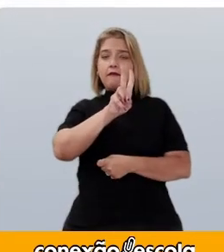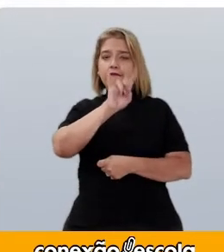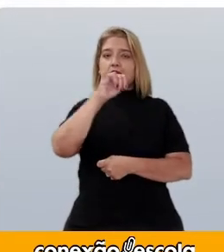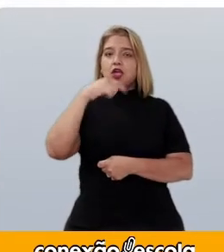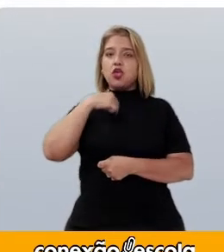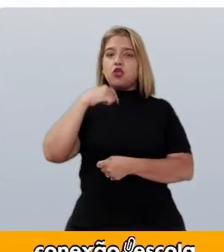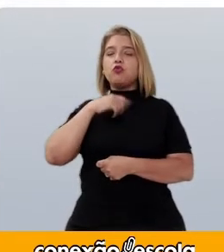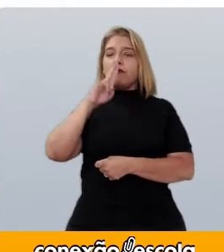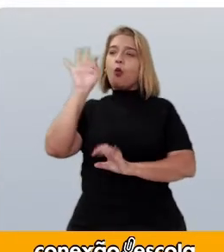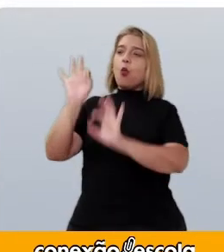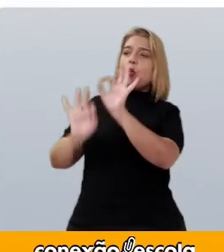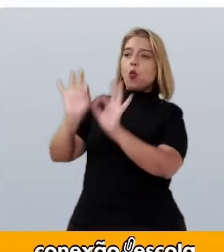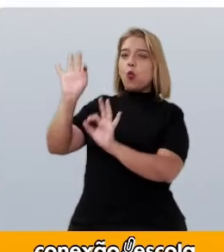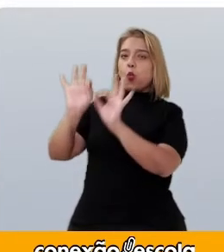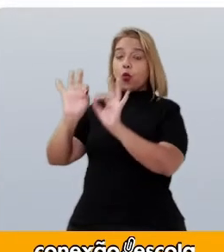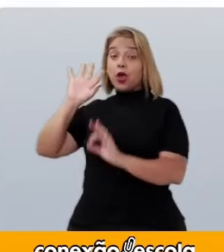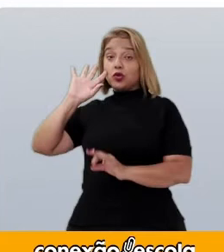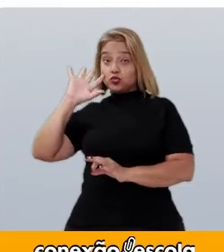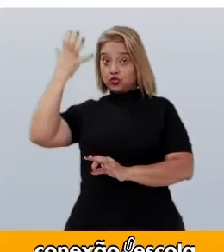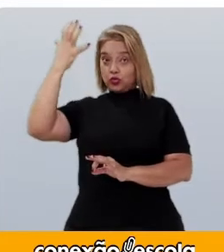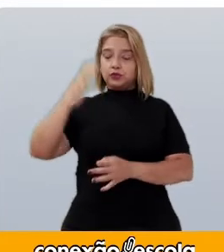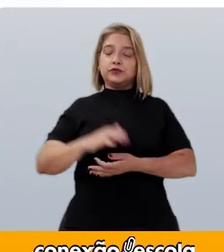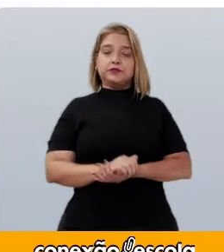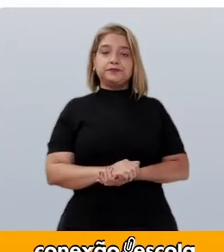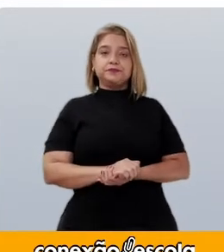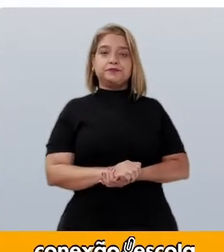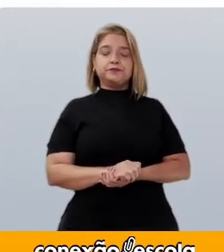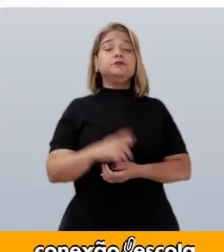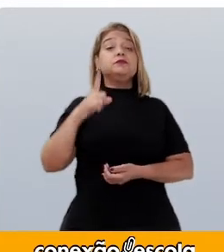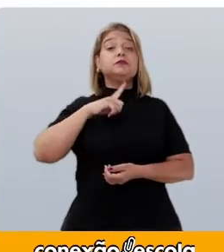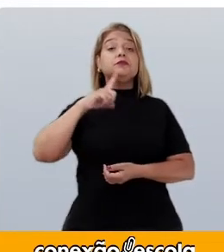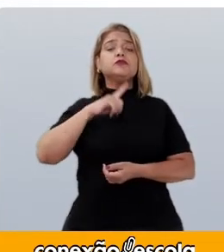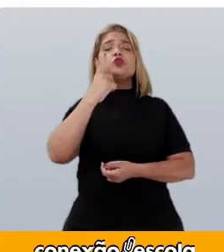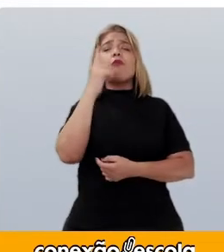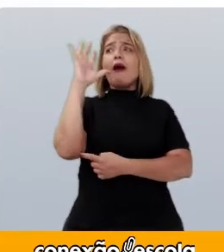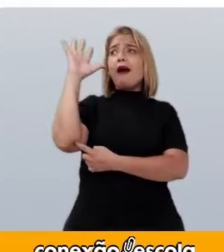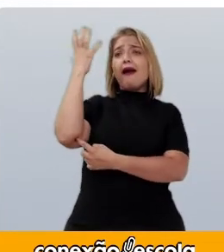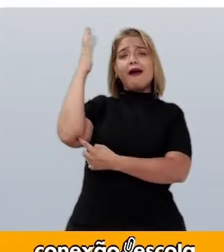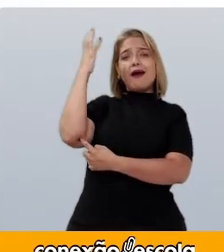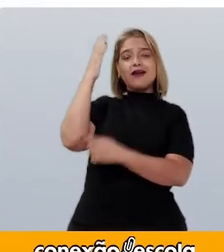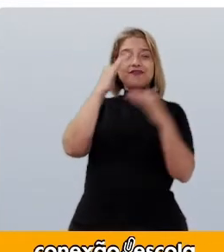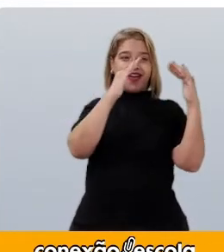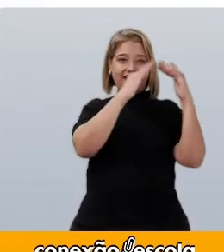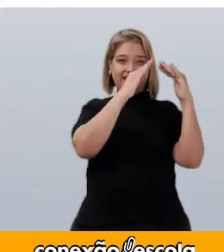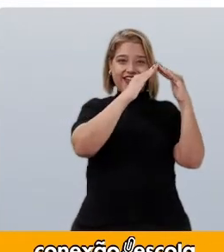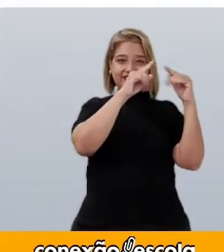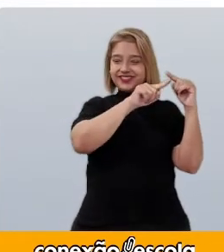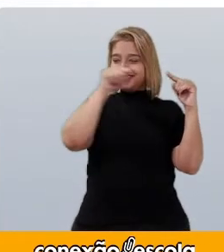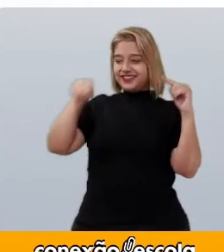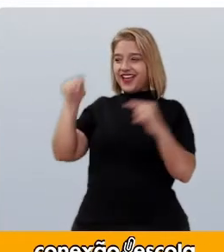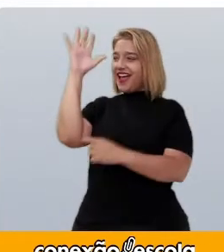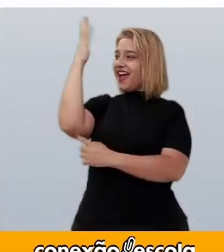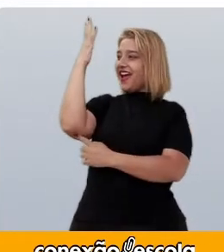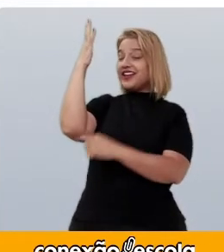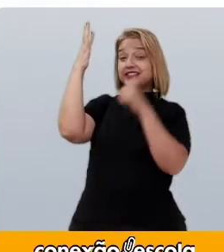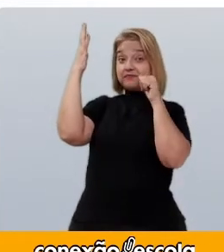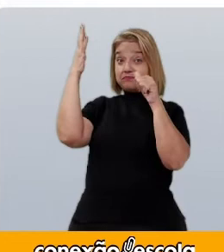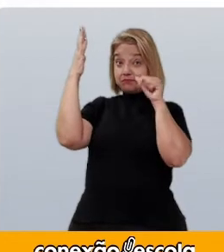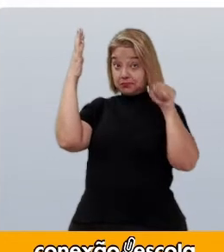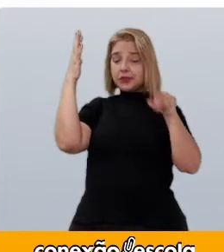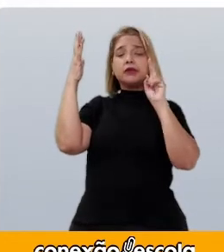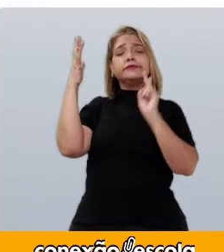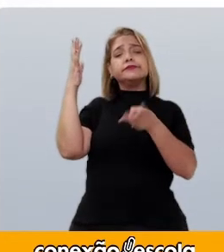arranjo tudo. Havia uma árvore no fundo do quintal da casa da moça, onde ela